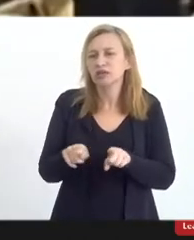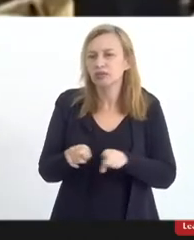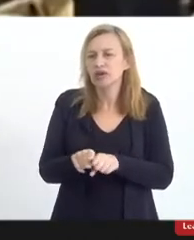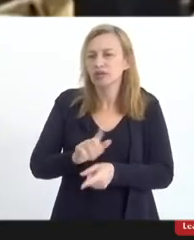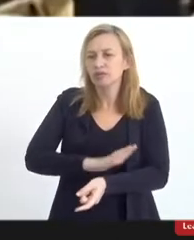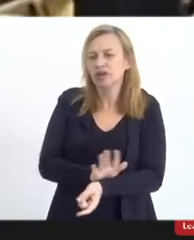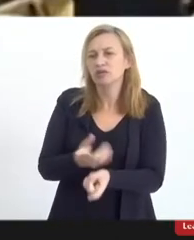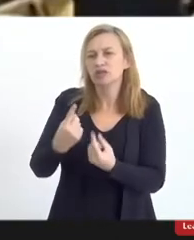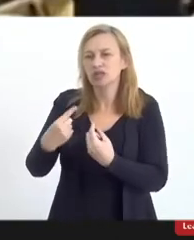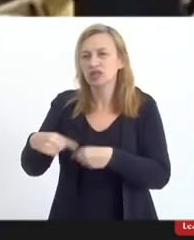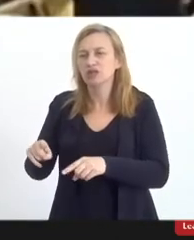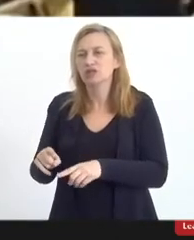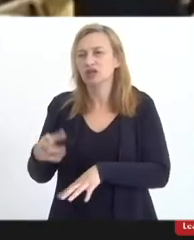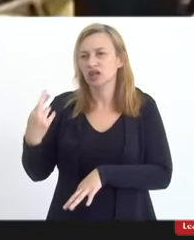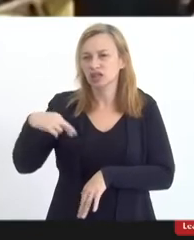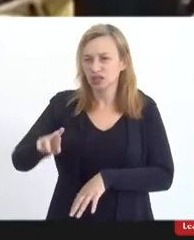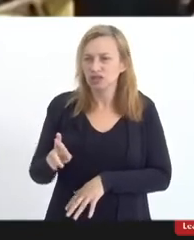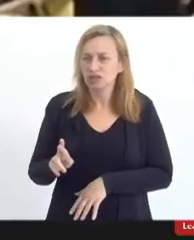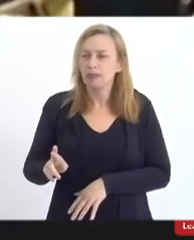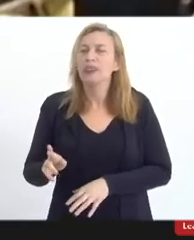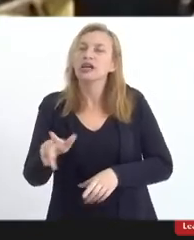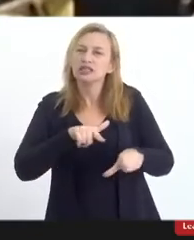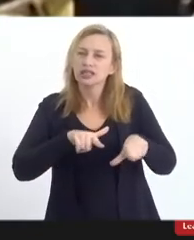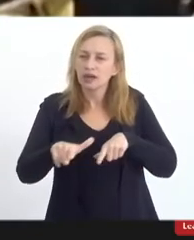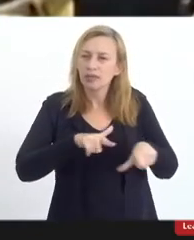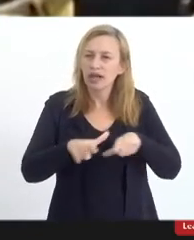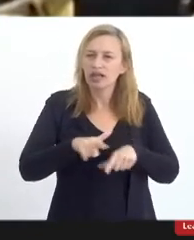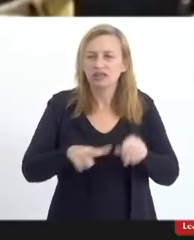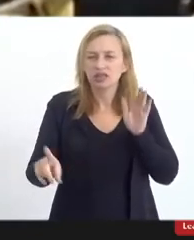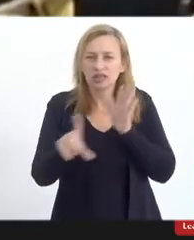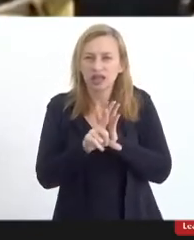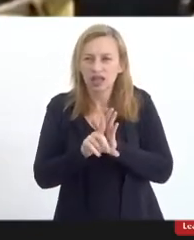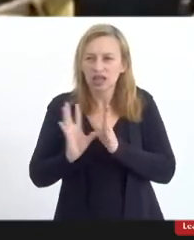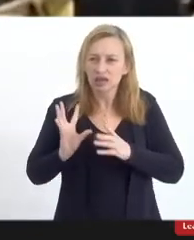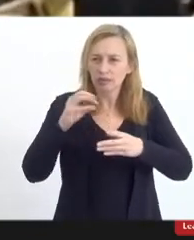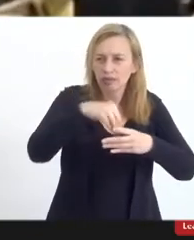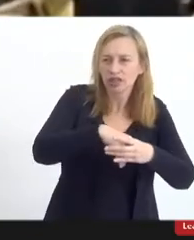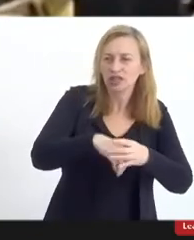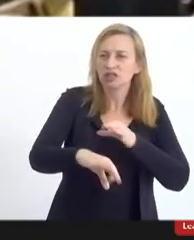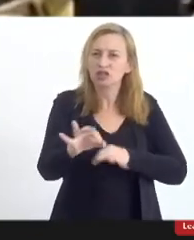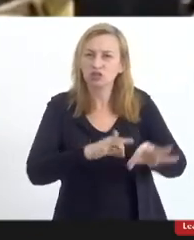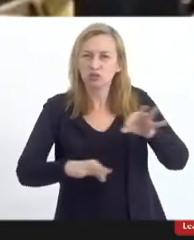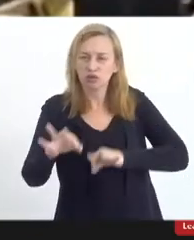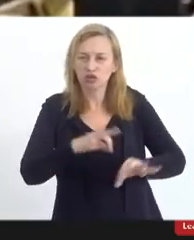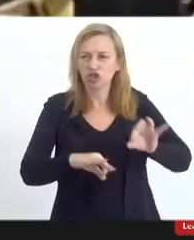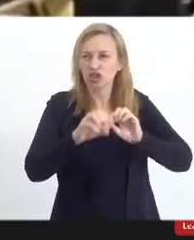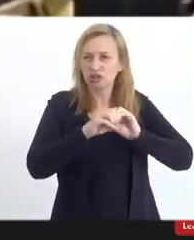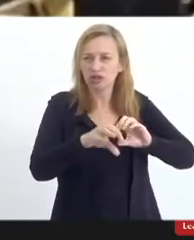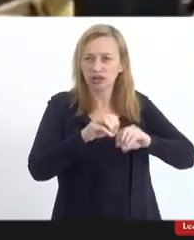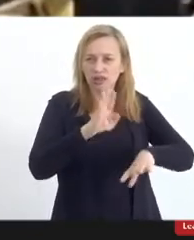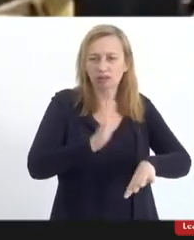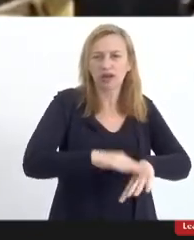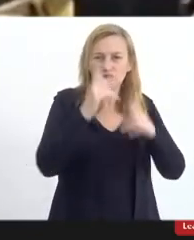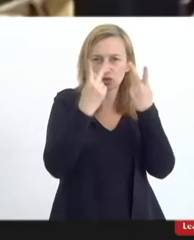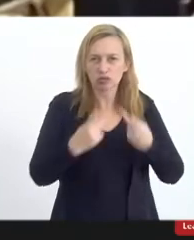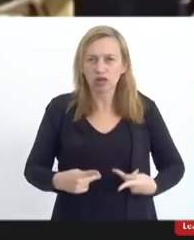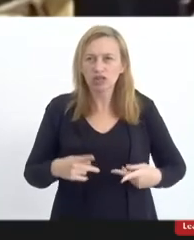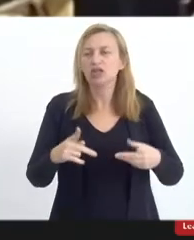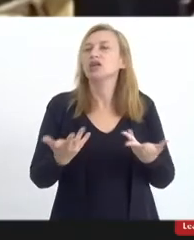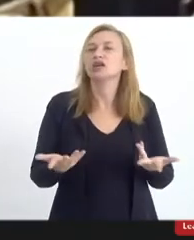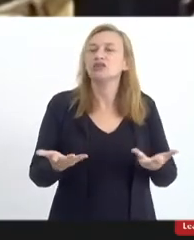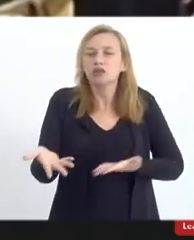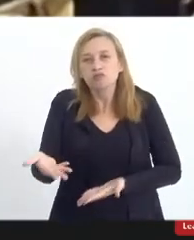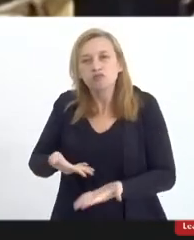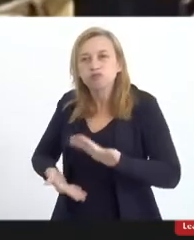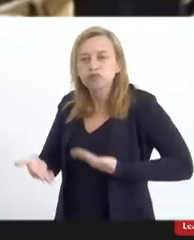estamos aqui trabalhando essa legislação e implementando esse projeto, Educação Mais Humana, que foi em